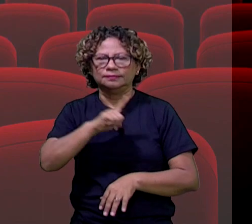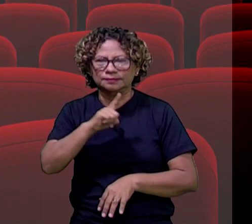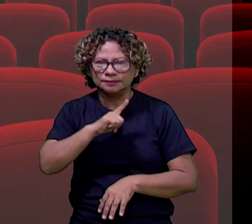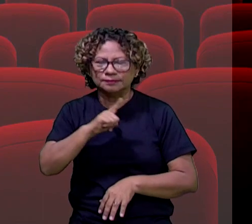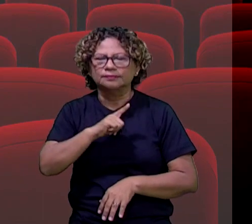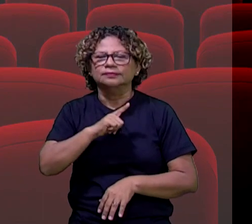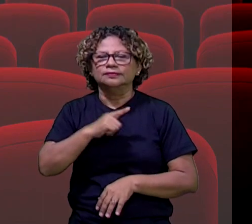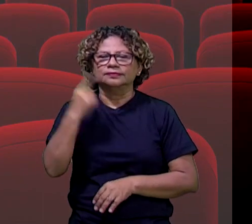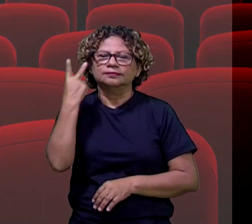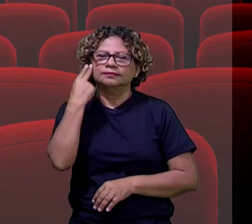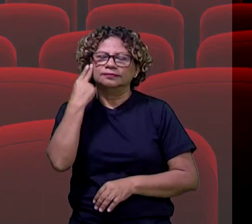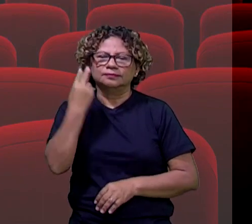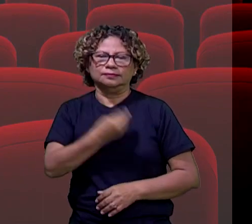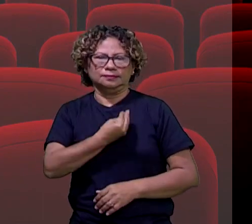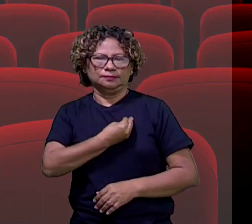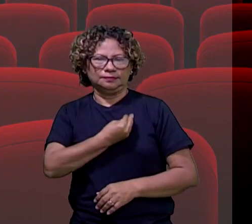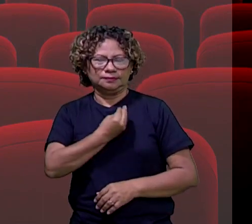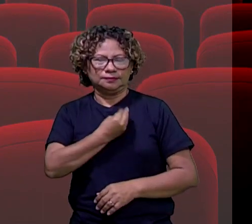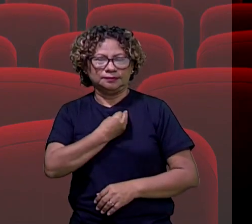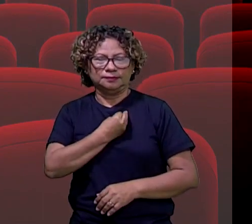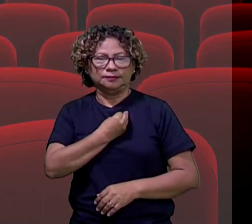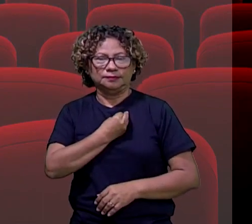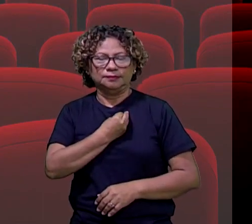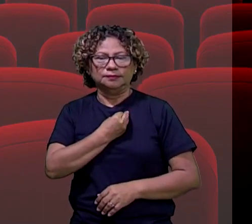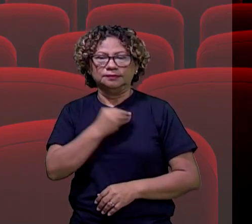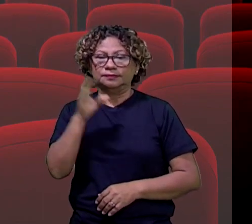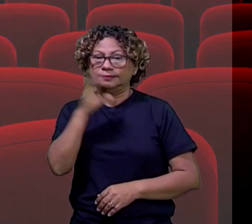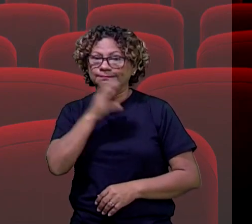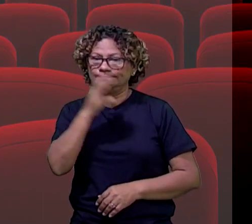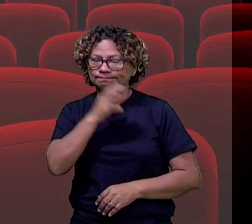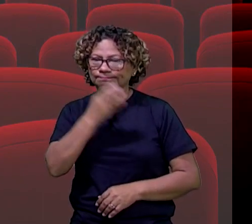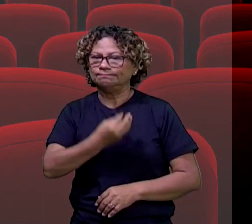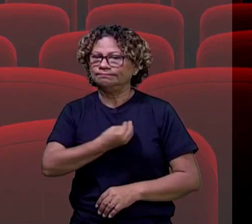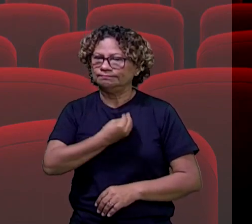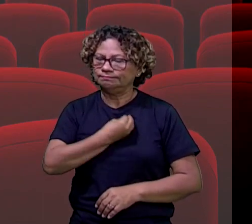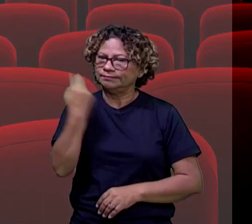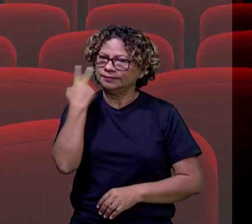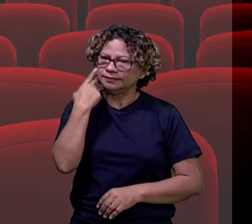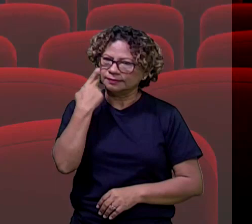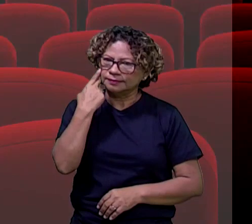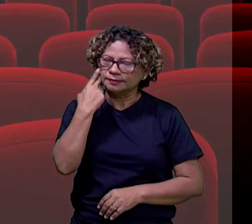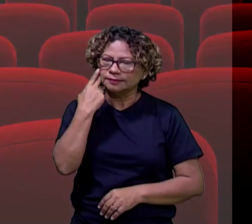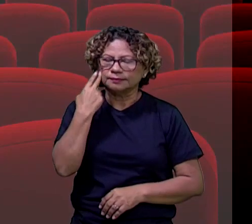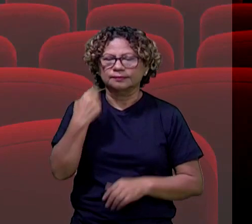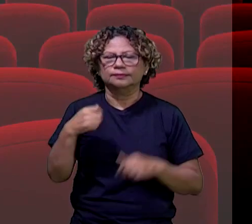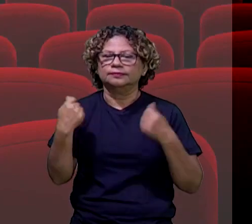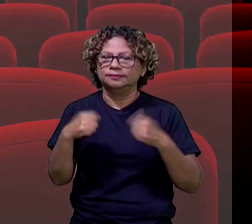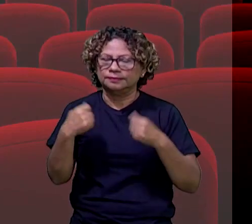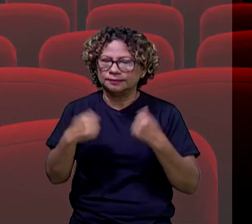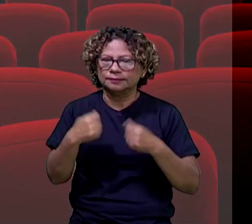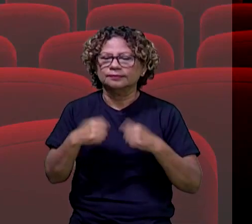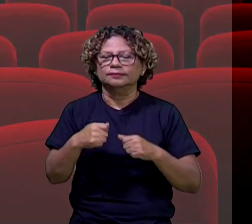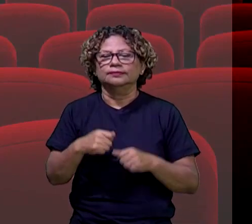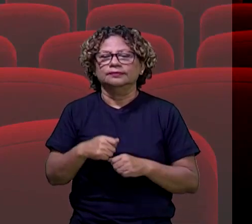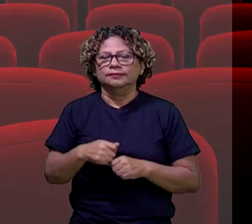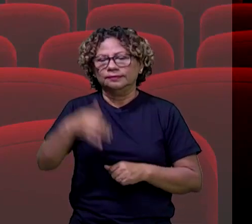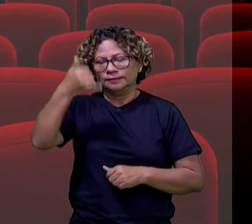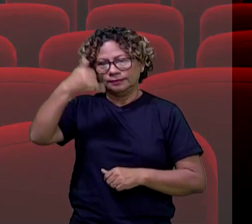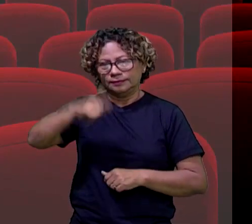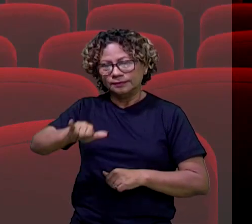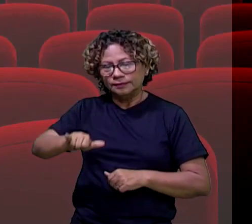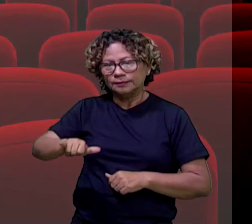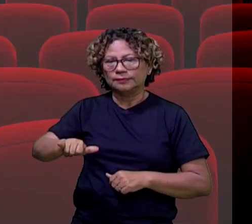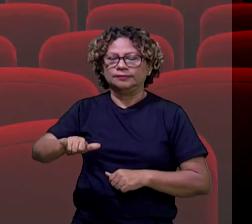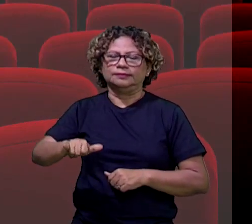à nossa rotina normal e para que isso aconteça o mais rápido possível, gente precisa manter aquelas indicações de prevenção